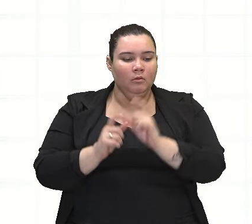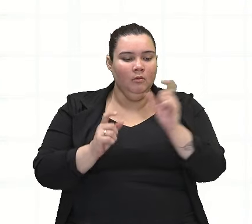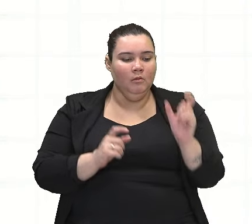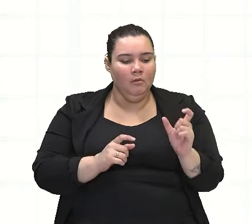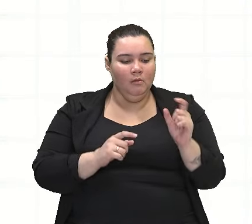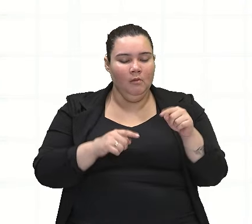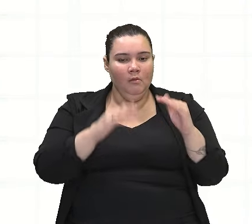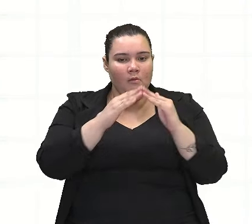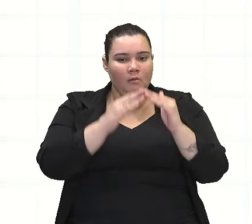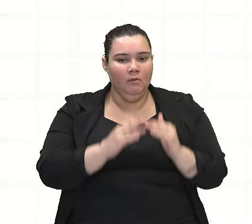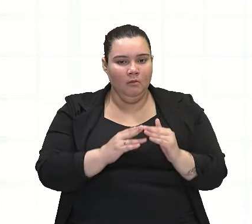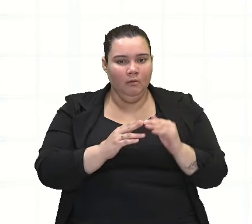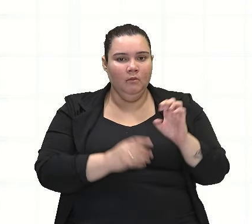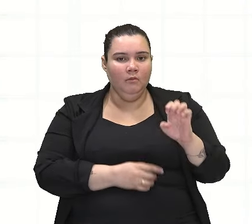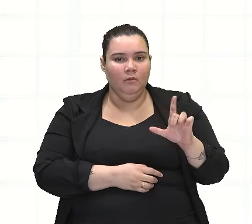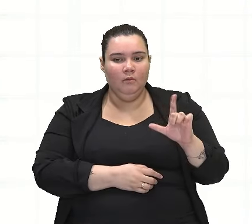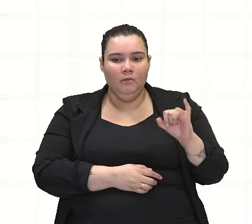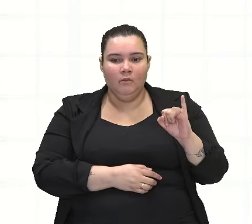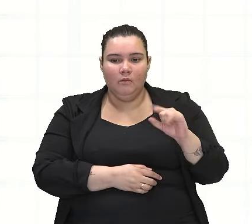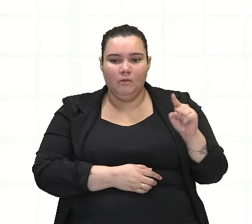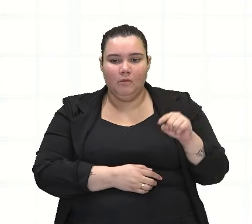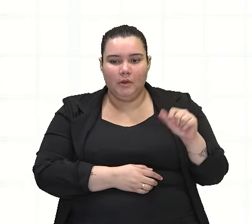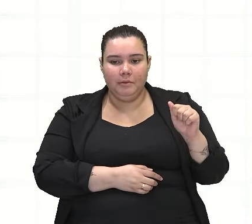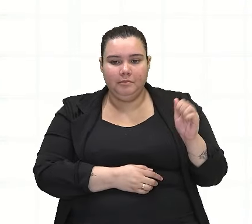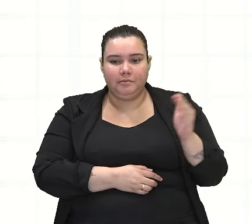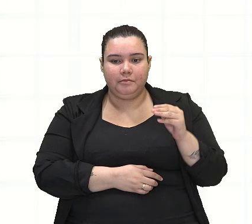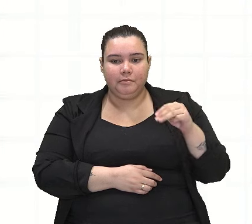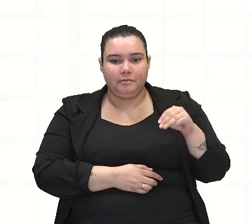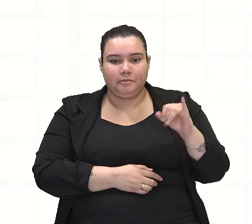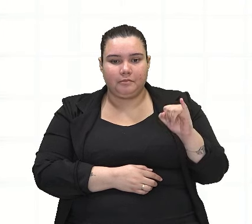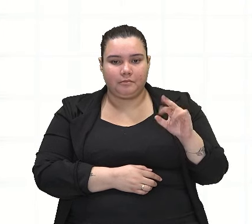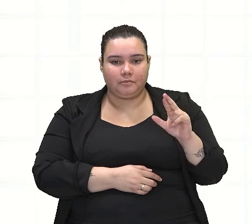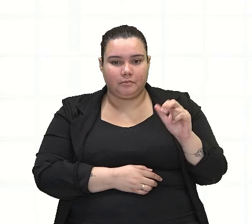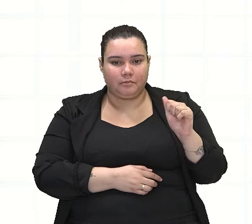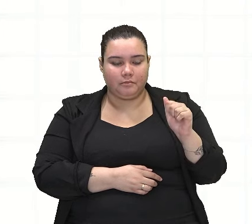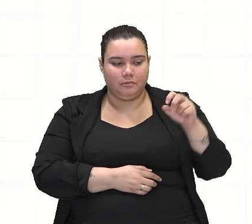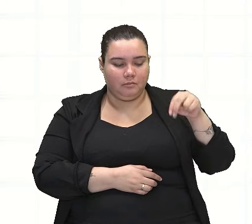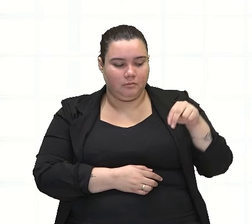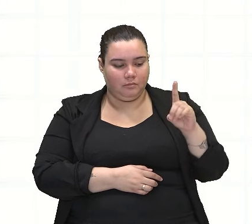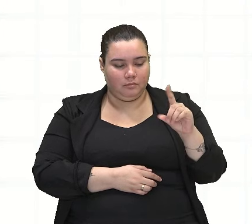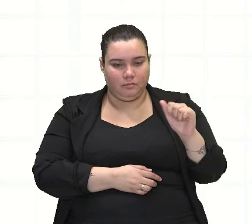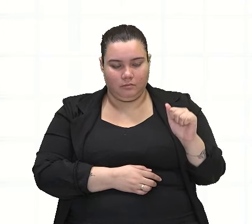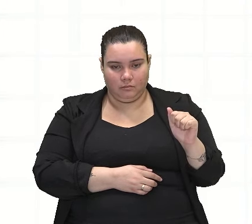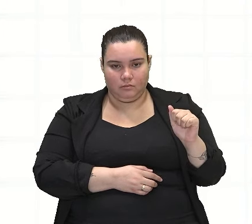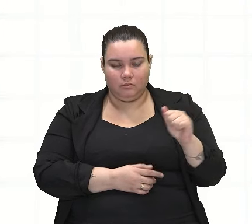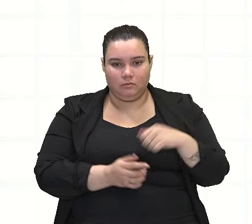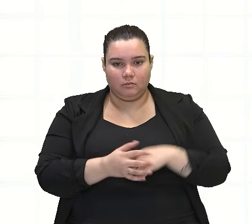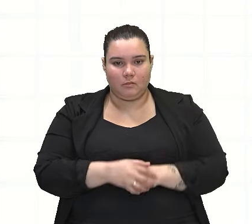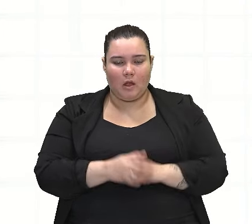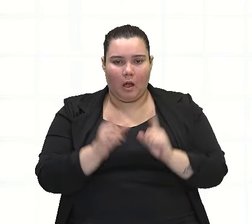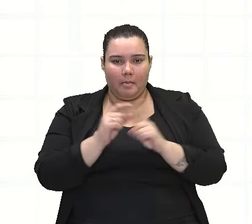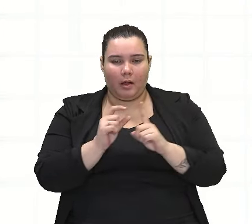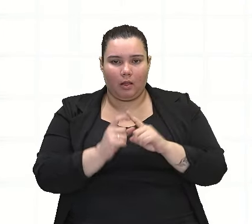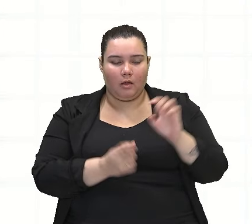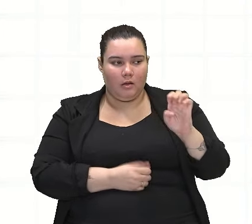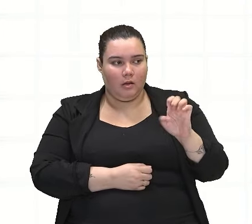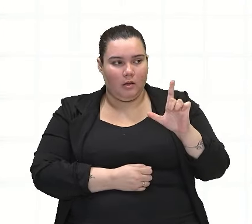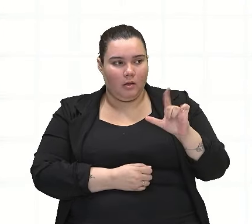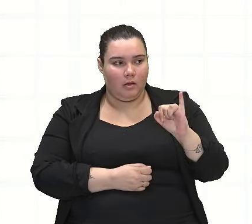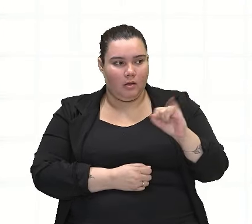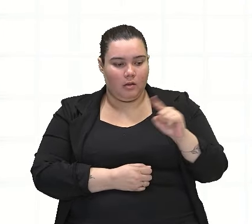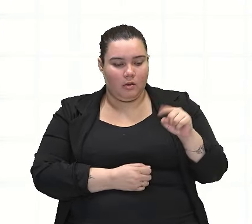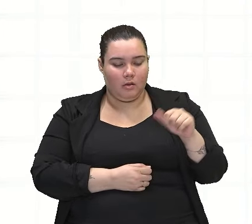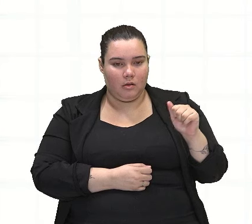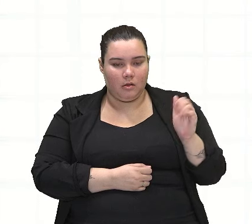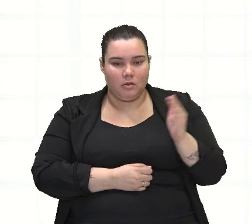sujeito mora, Elisa Miranda. Ok? Observem que a palavra Elisa Miranda é uma